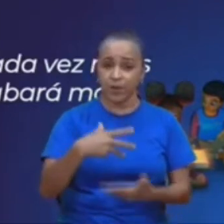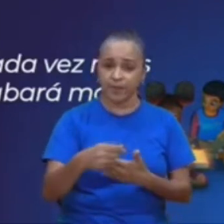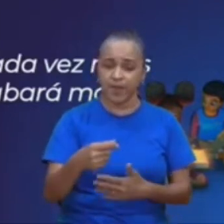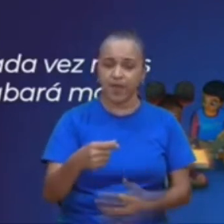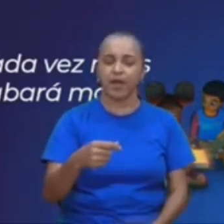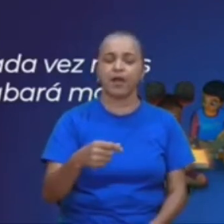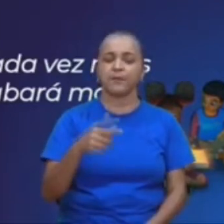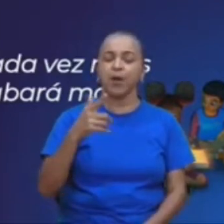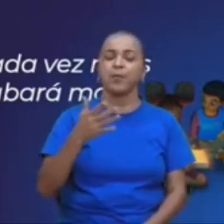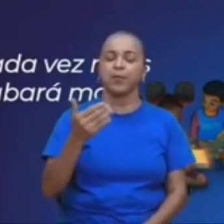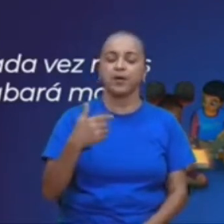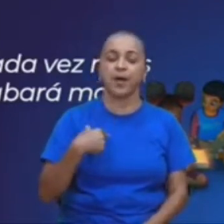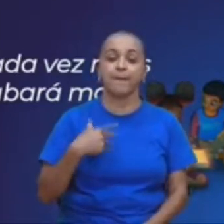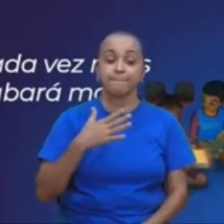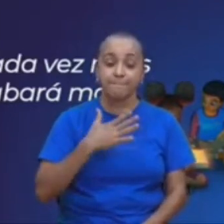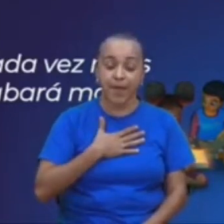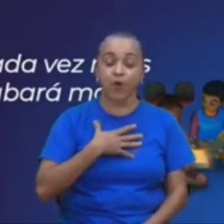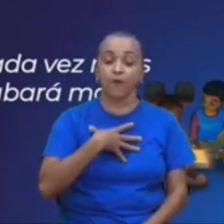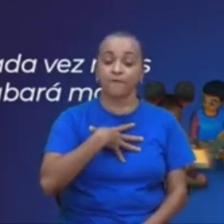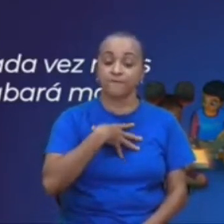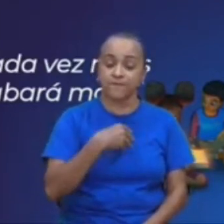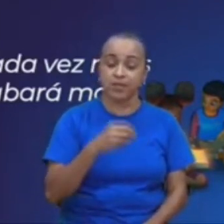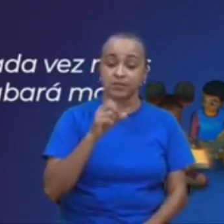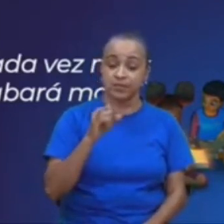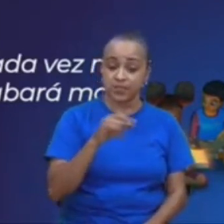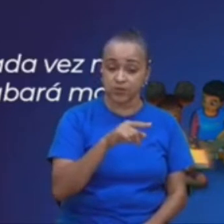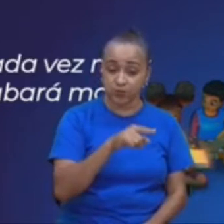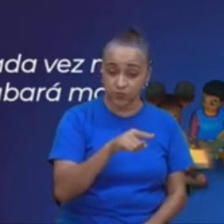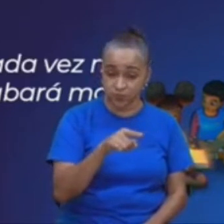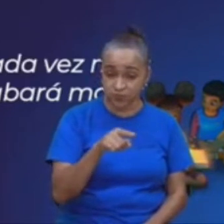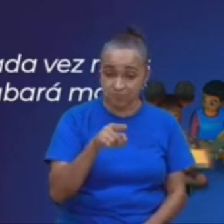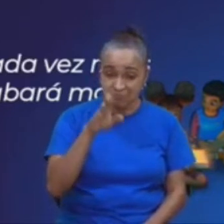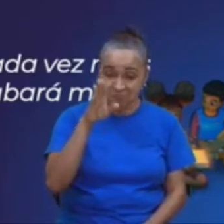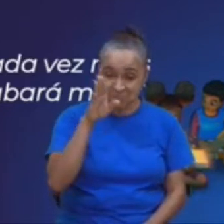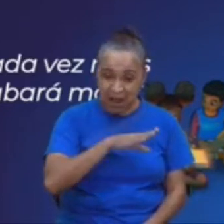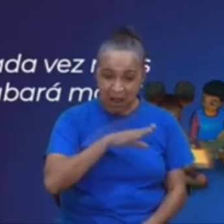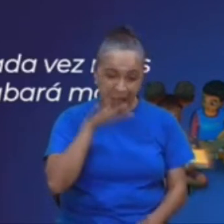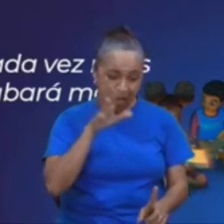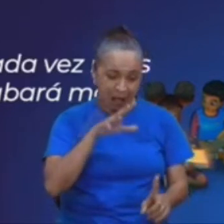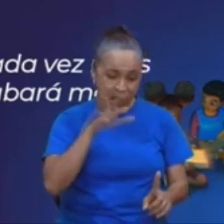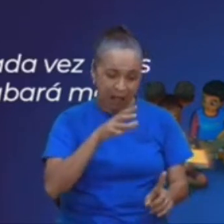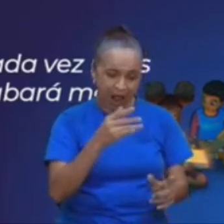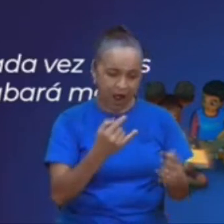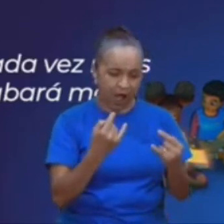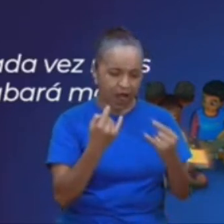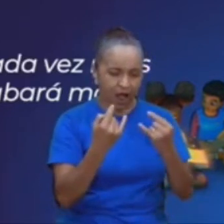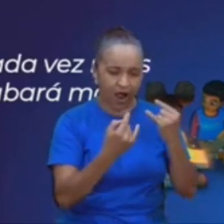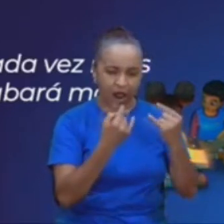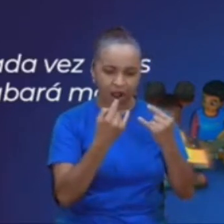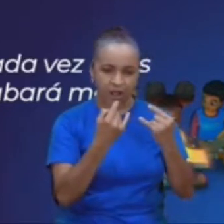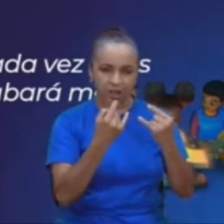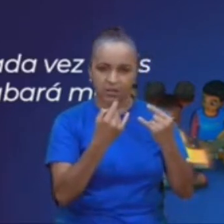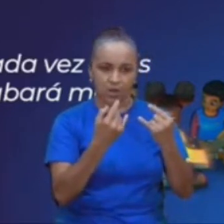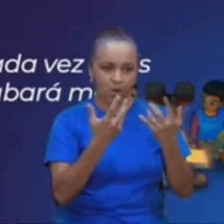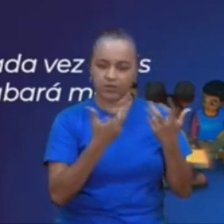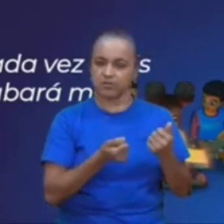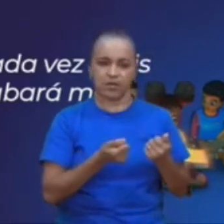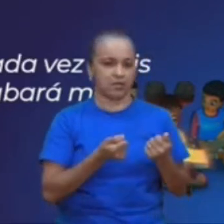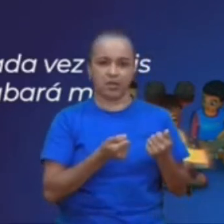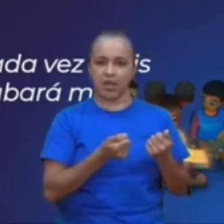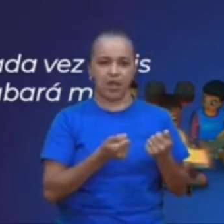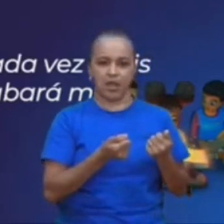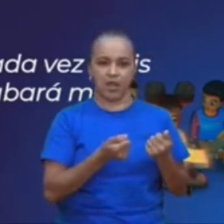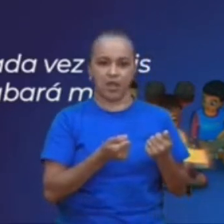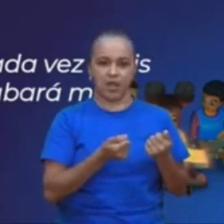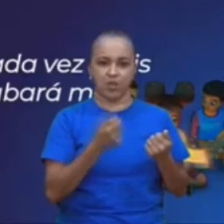1, 2, 3, já, meu filho, se os maus, tentarem seduzi-lo, não ceda, fale